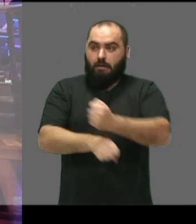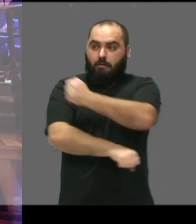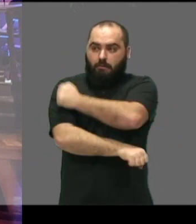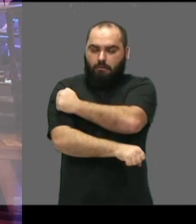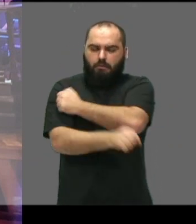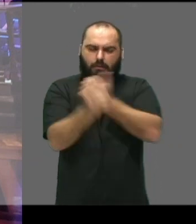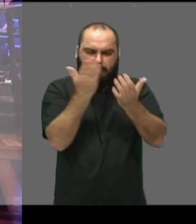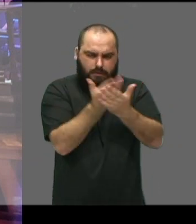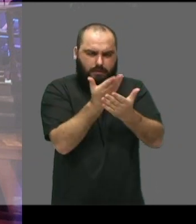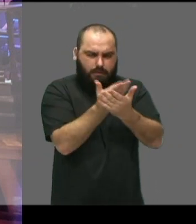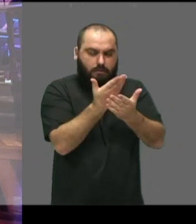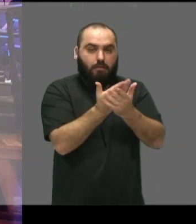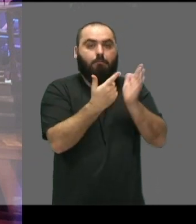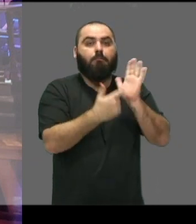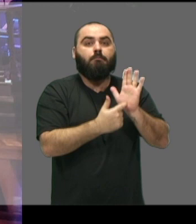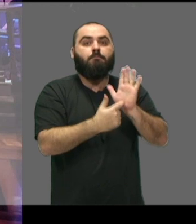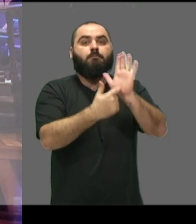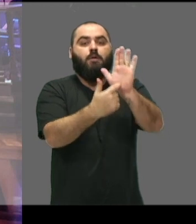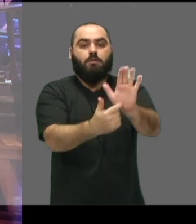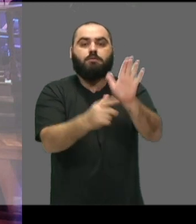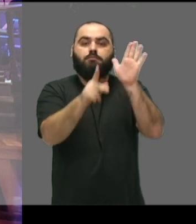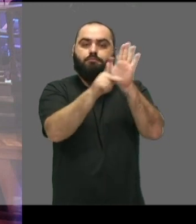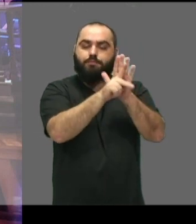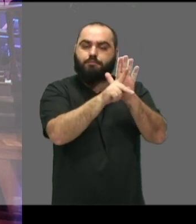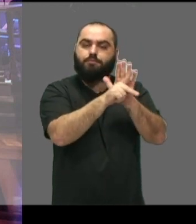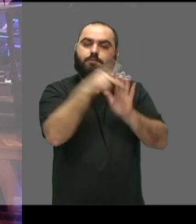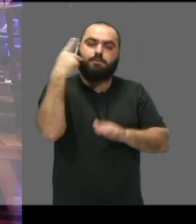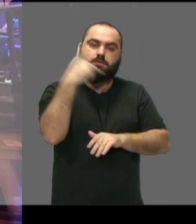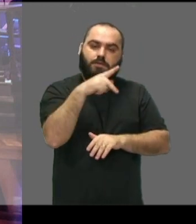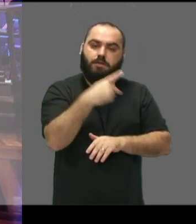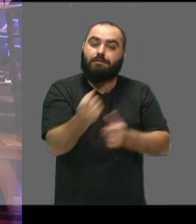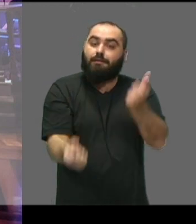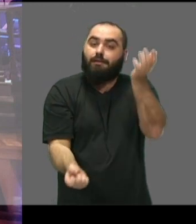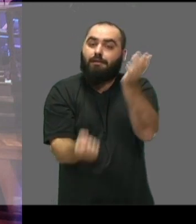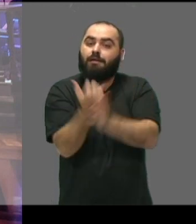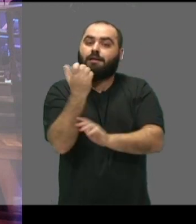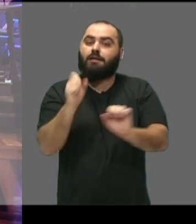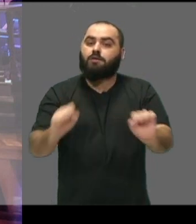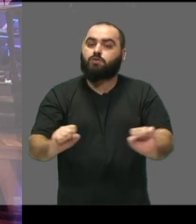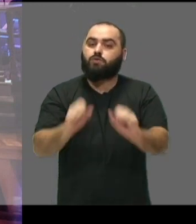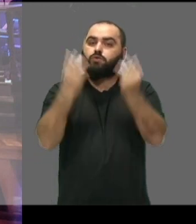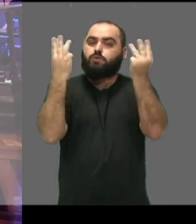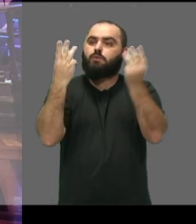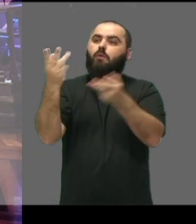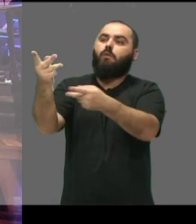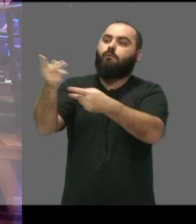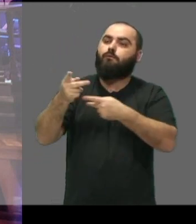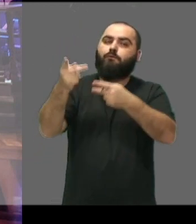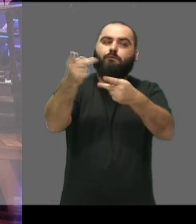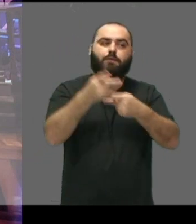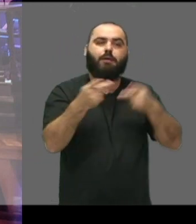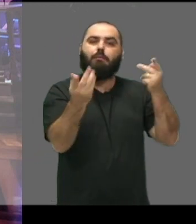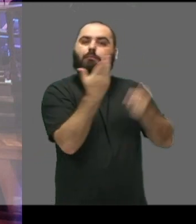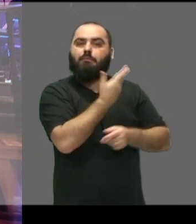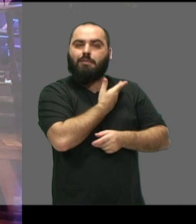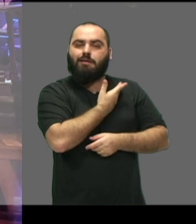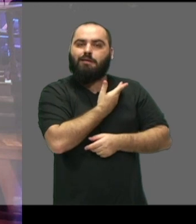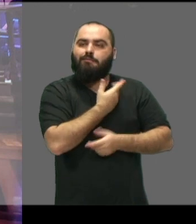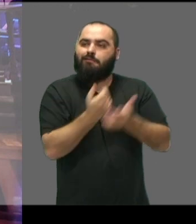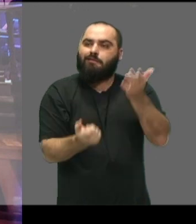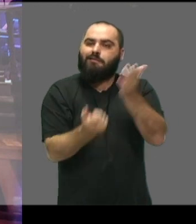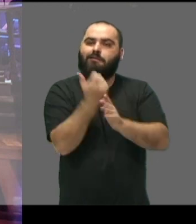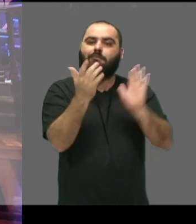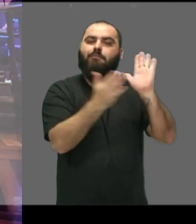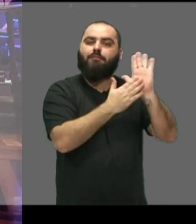apresenta o seu recital, o seu espetáculo, ele monta o show dele, convide os amigos, monta a proposta e apresenta